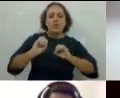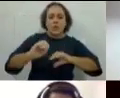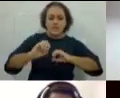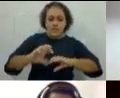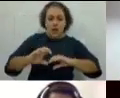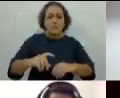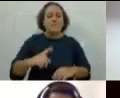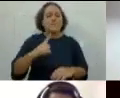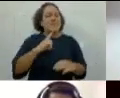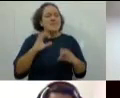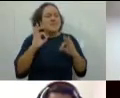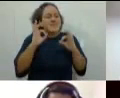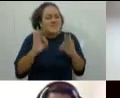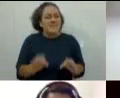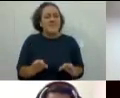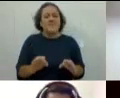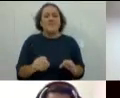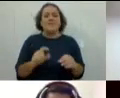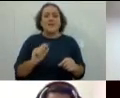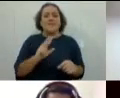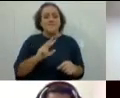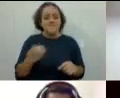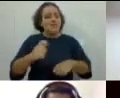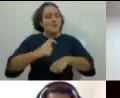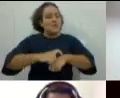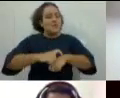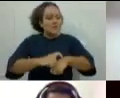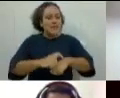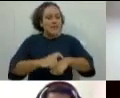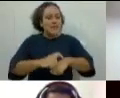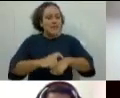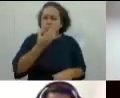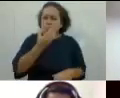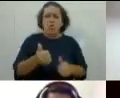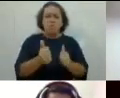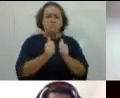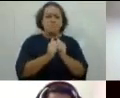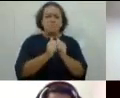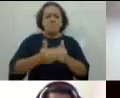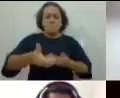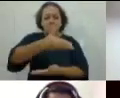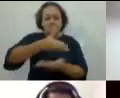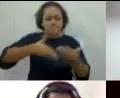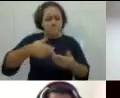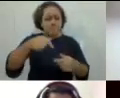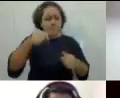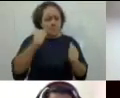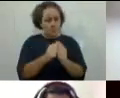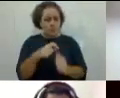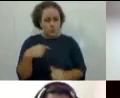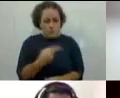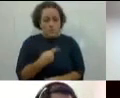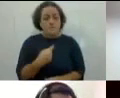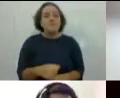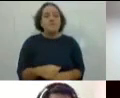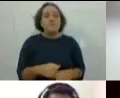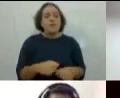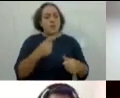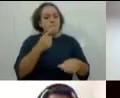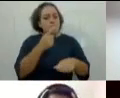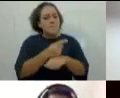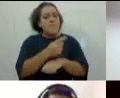educação. E com certeza vai ser um tempo muito gostoso, esse tempo todo que vocês vão passar conosco aqui.